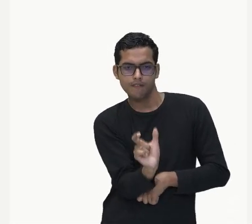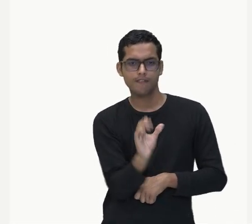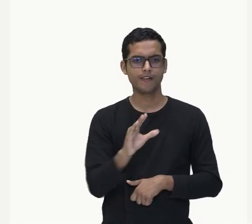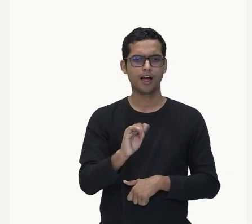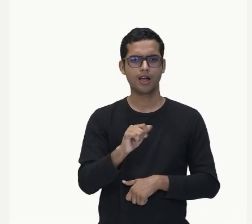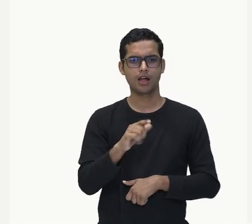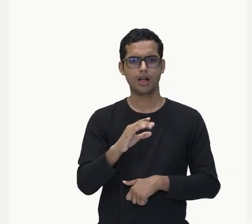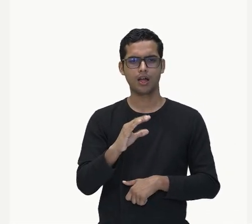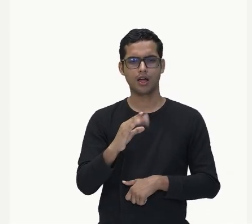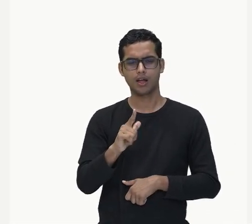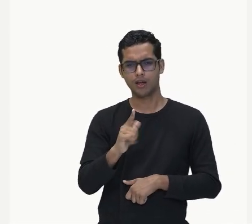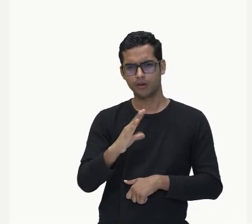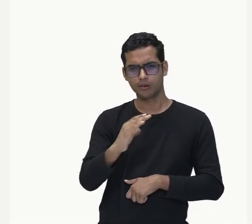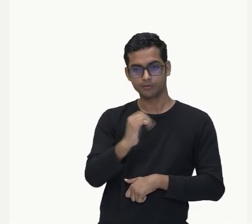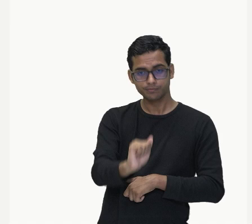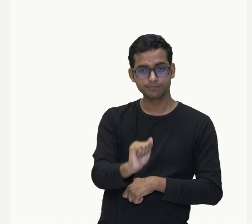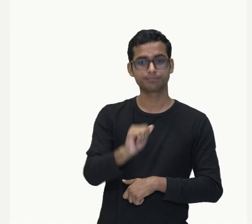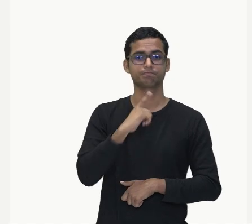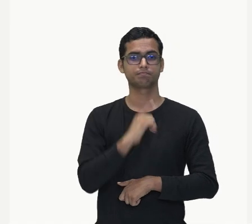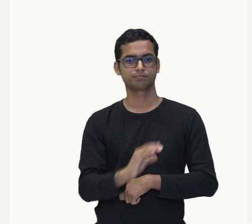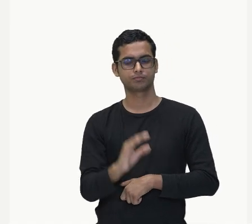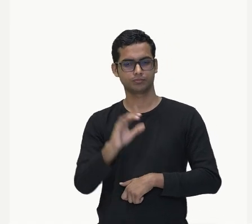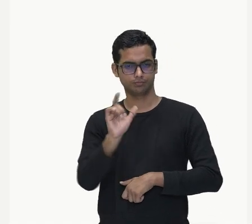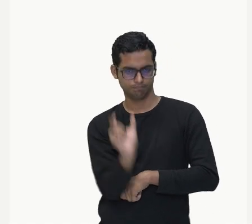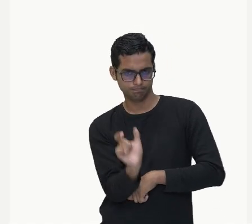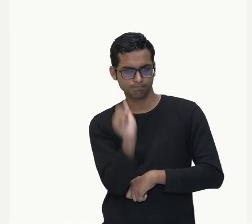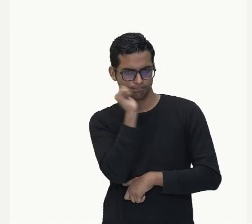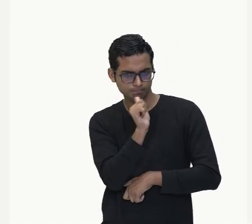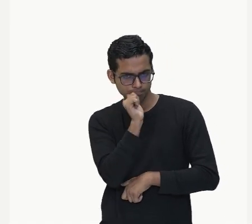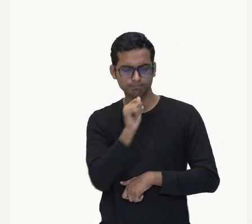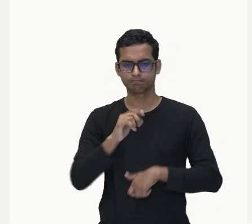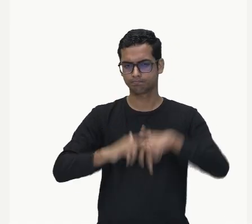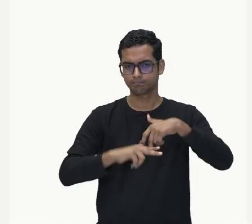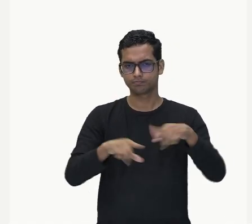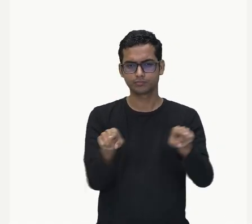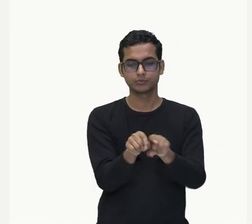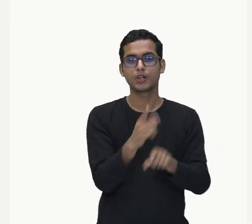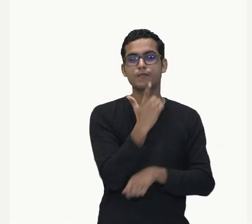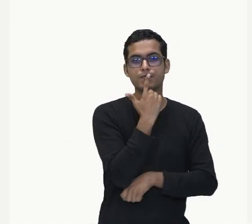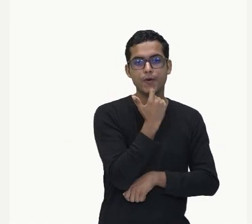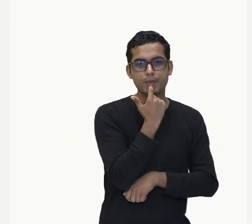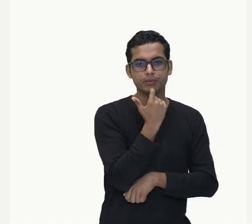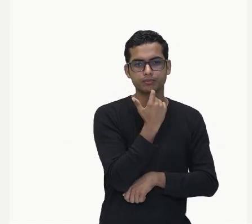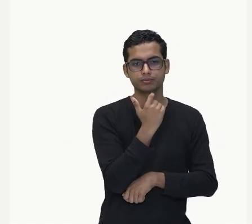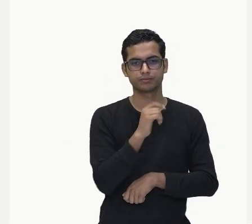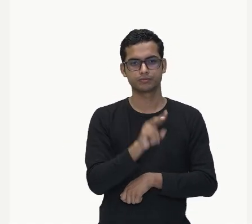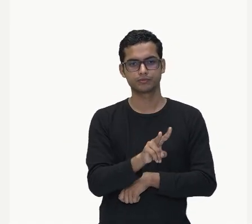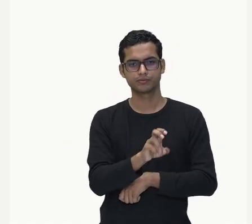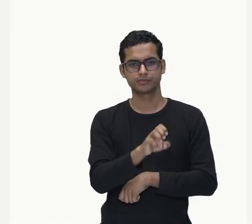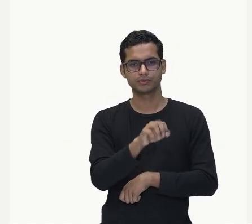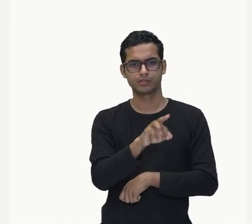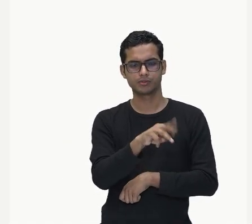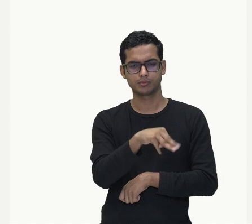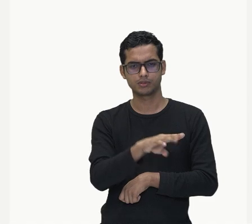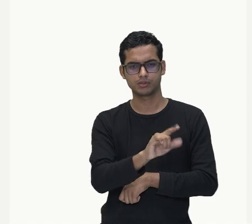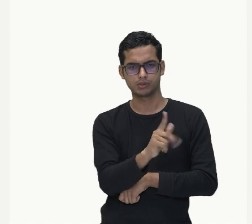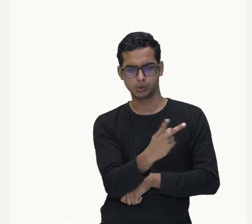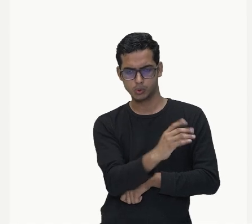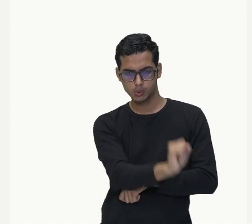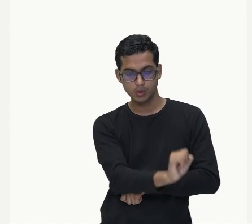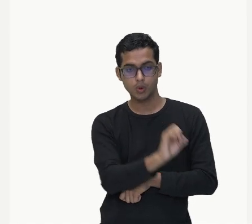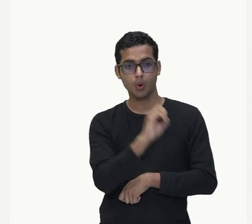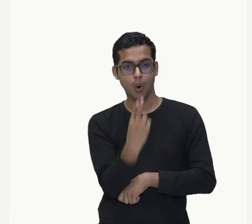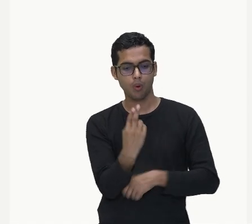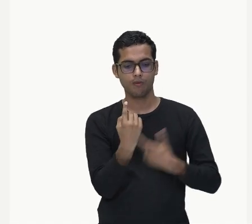para o masculino plural ou eu posso concordar com o mais próximo. Eu não